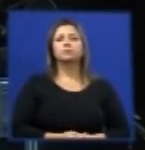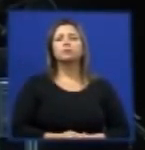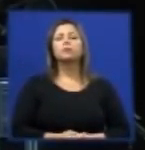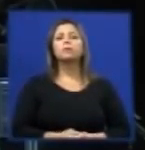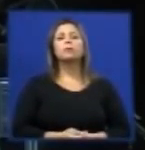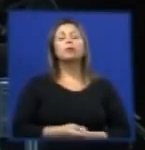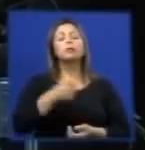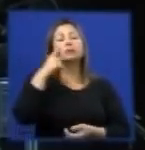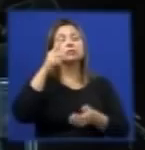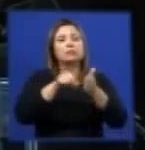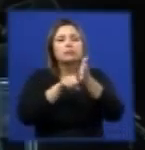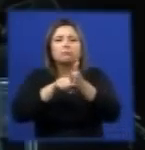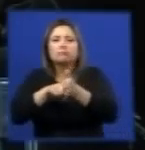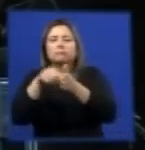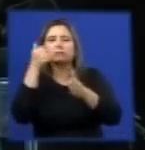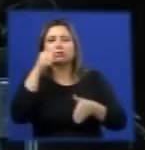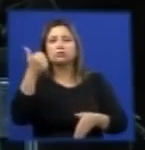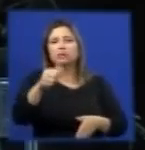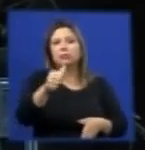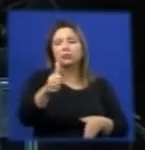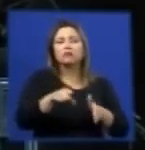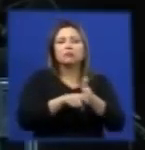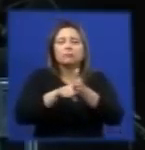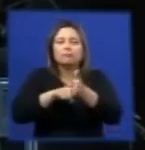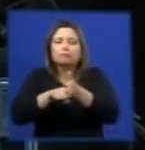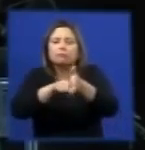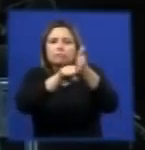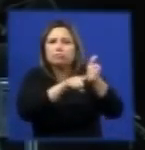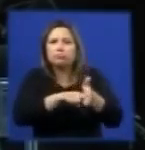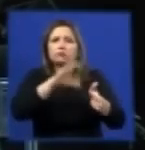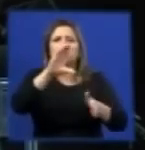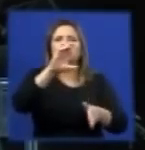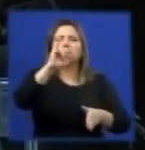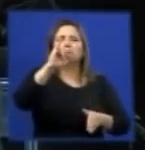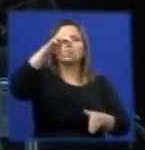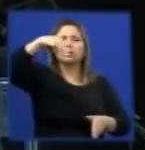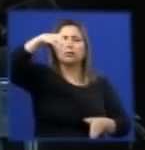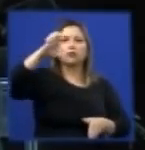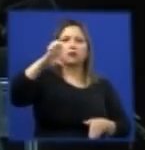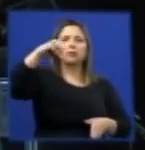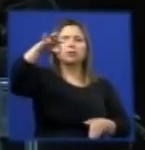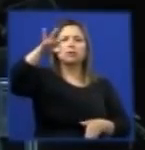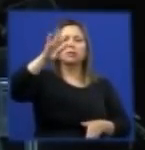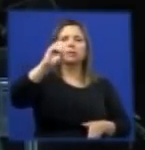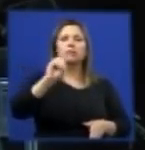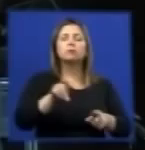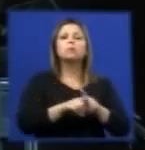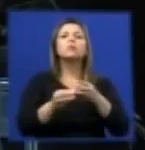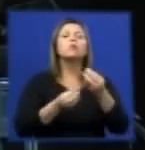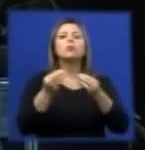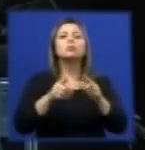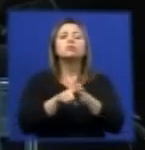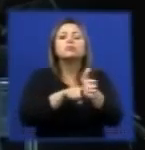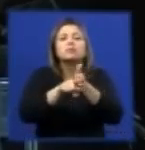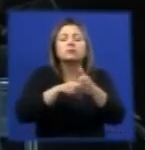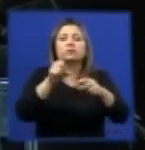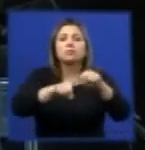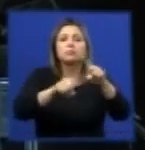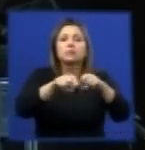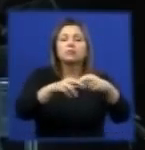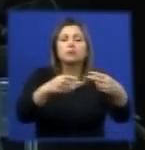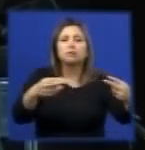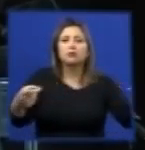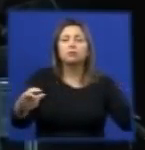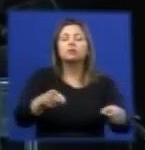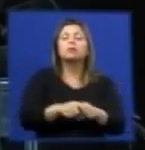Analisando o processo de produção do cimento, onde nós temos a extração da matéria-prima e o aspecto mais importante é esse, no